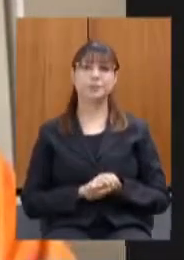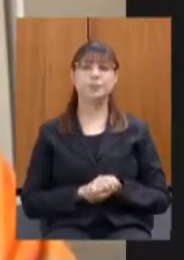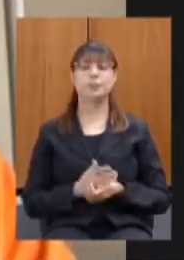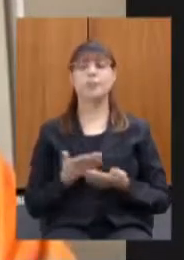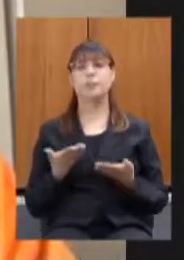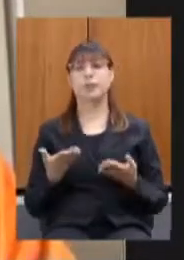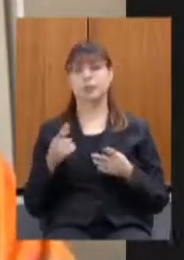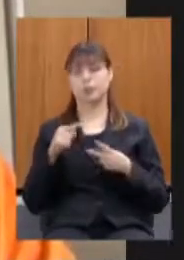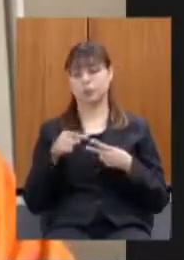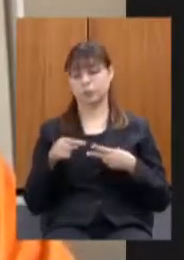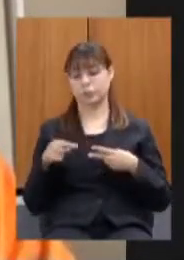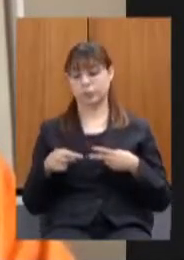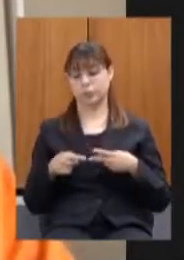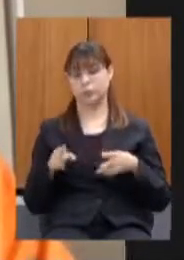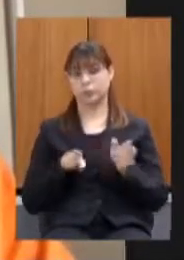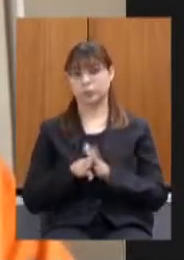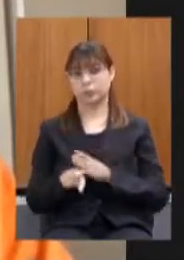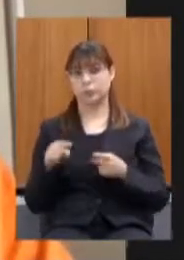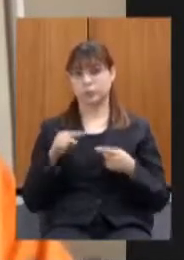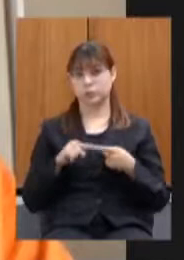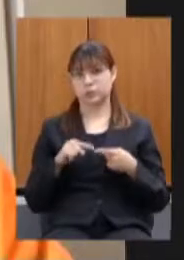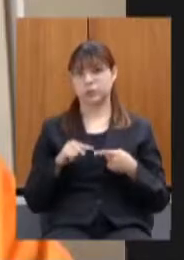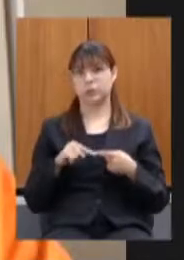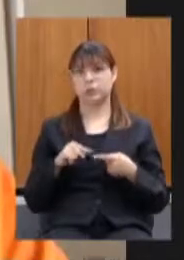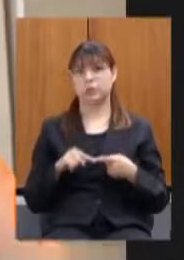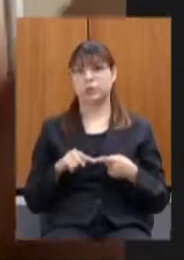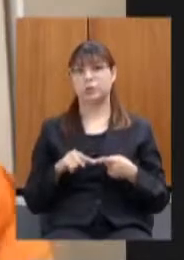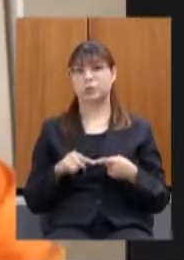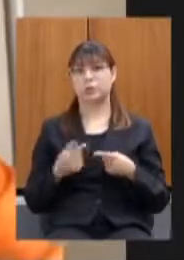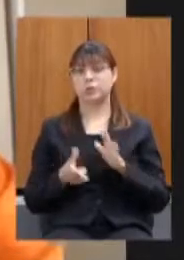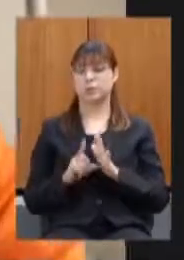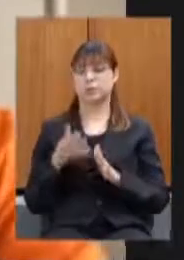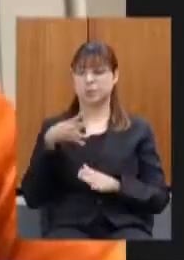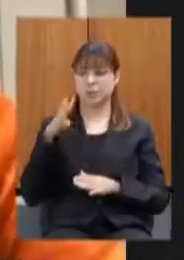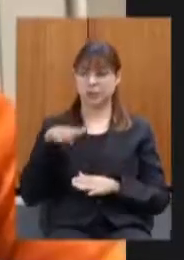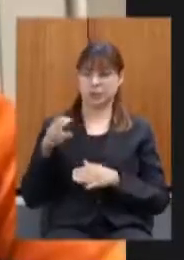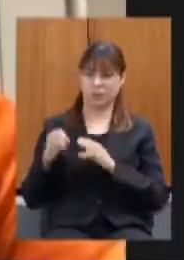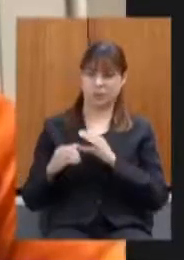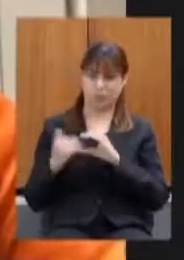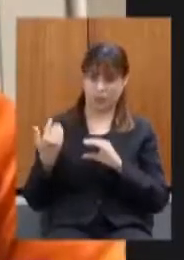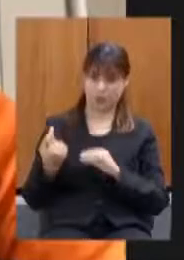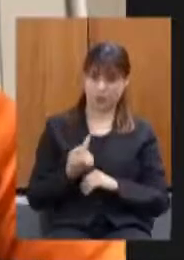perguntas a primeira com relação eu estava estudando a planilha que você encaminhou para a gente